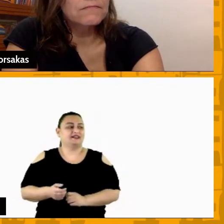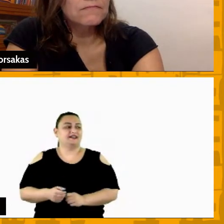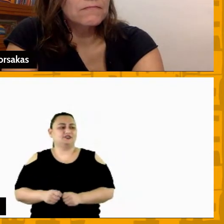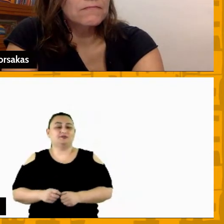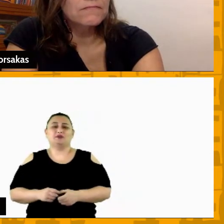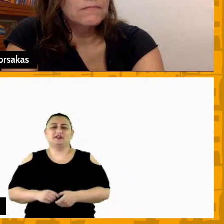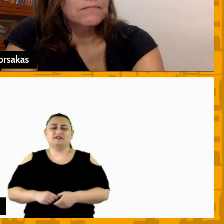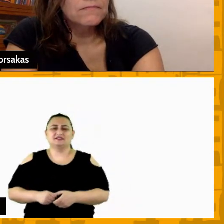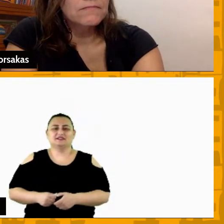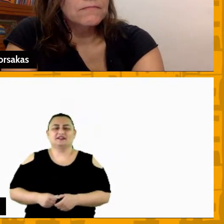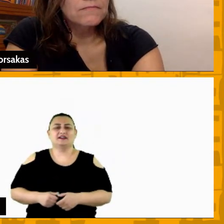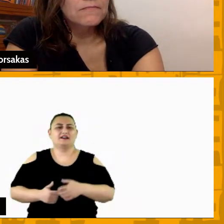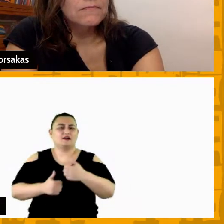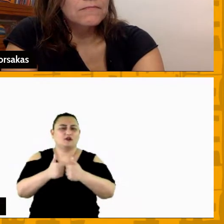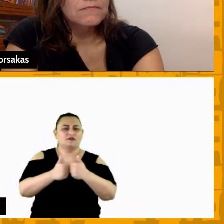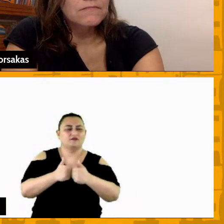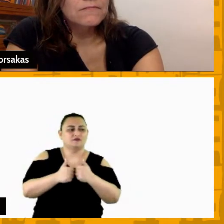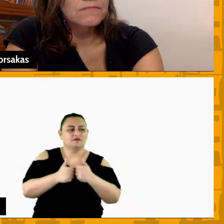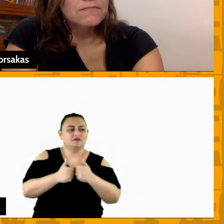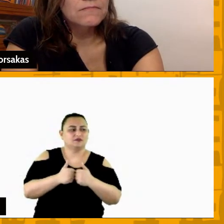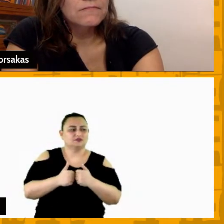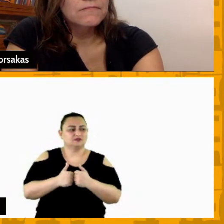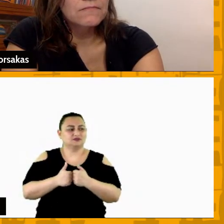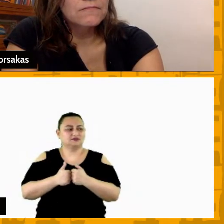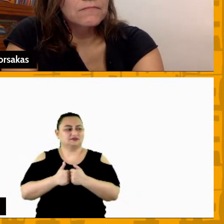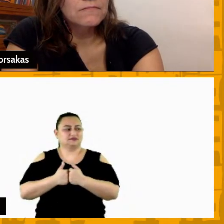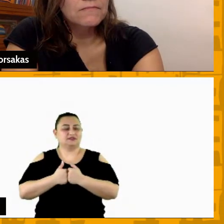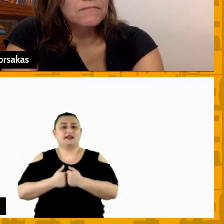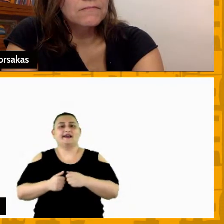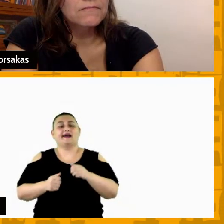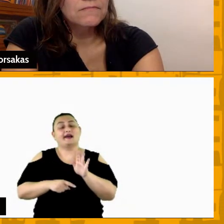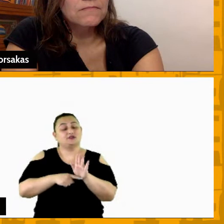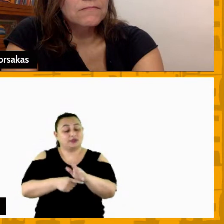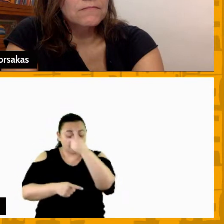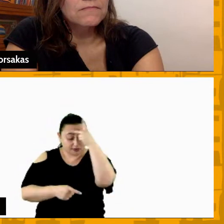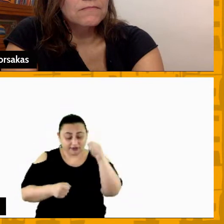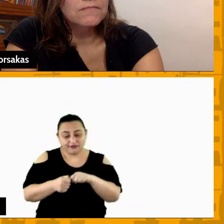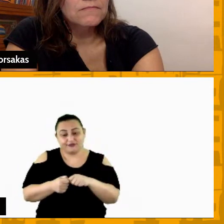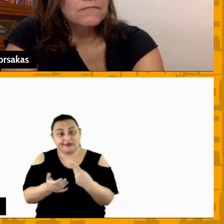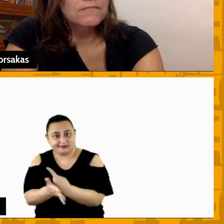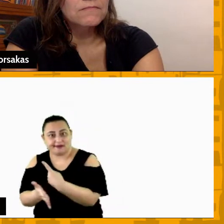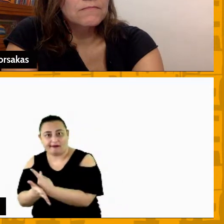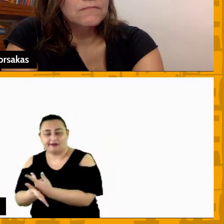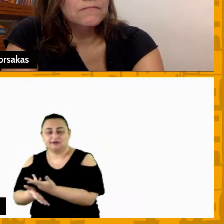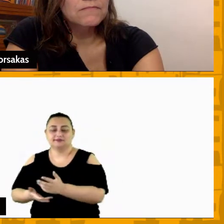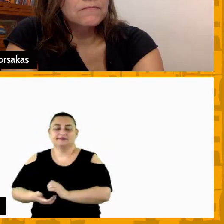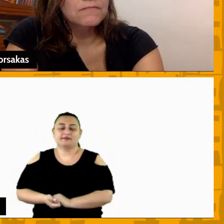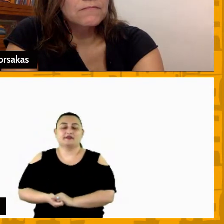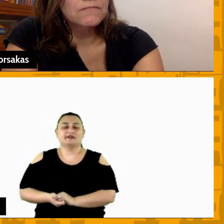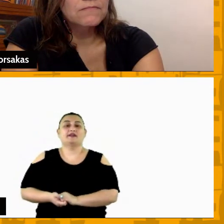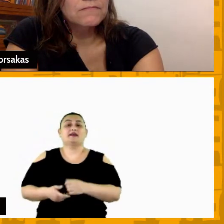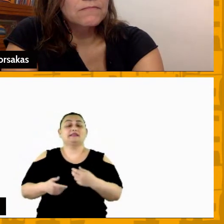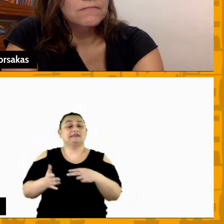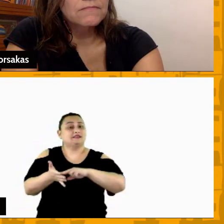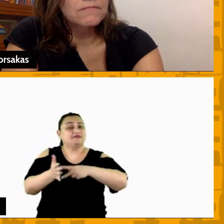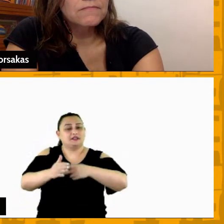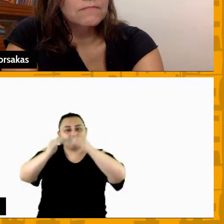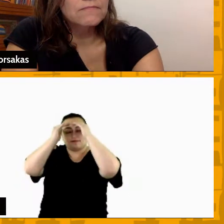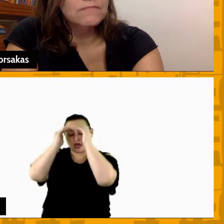play ele está muito mais ligado a parte do respeito